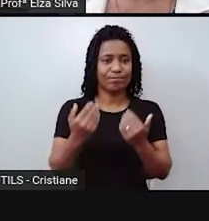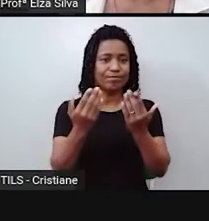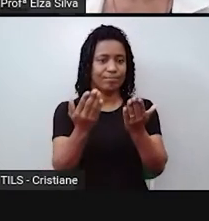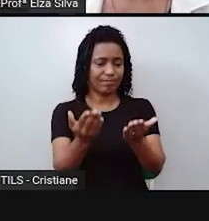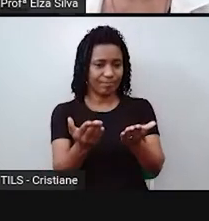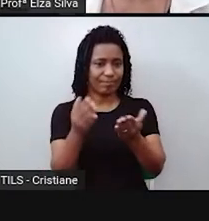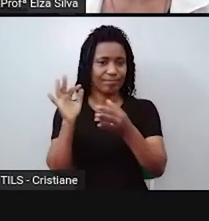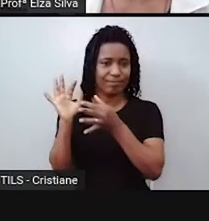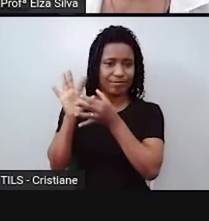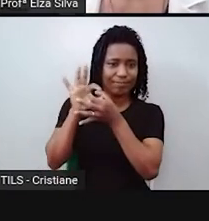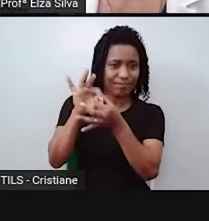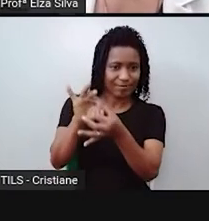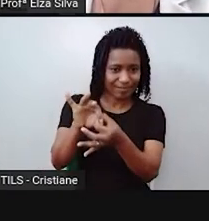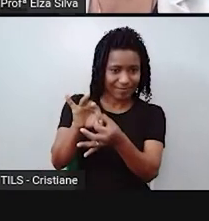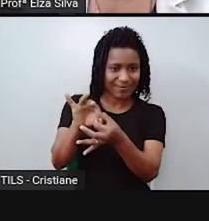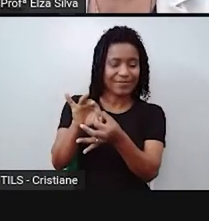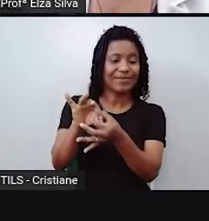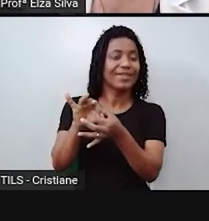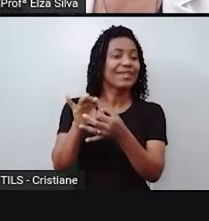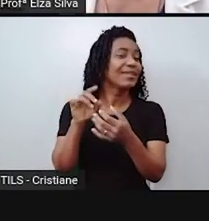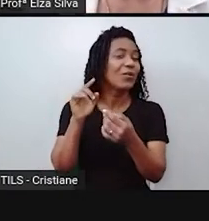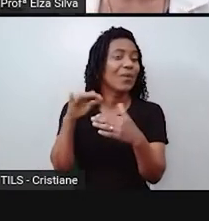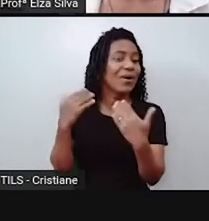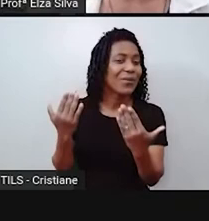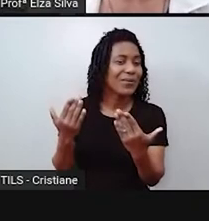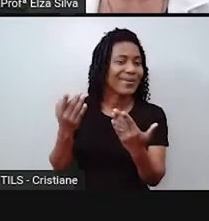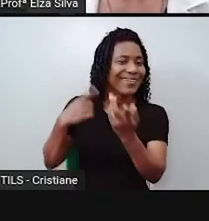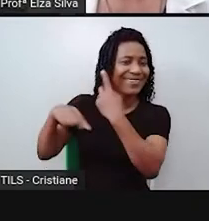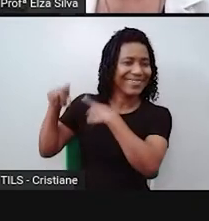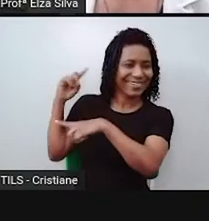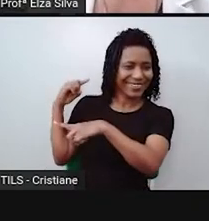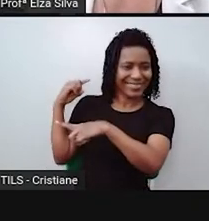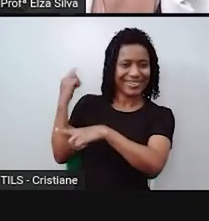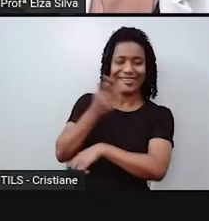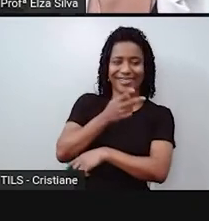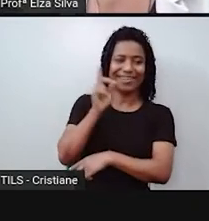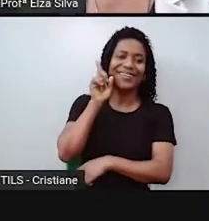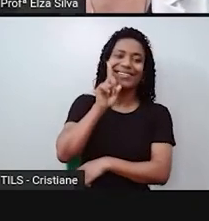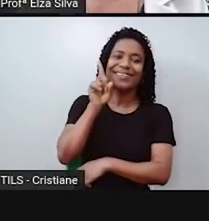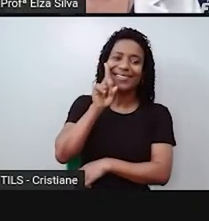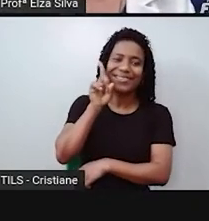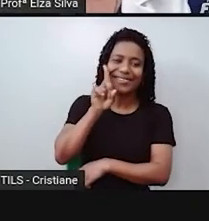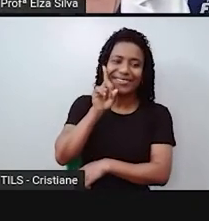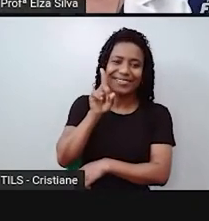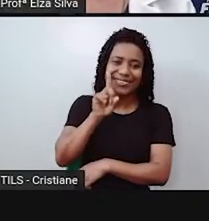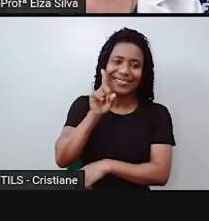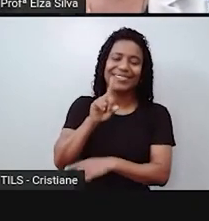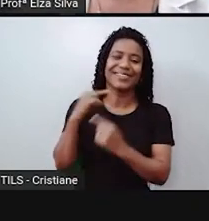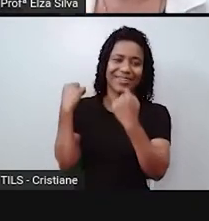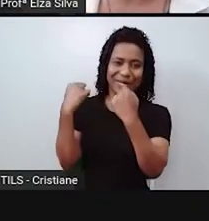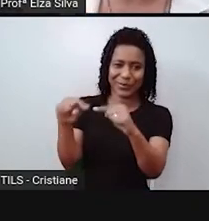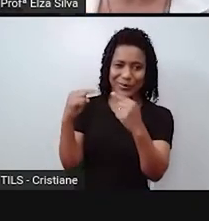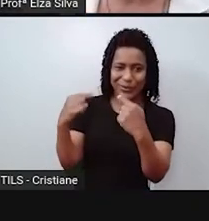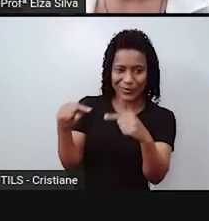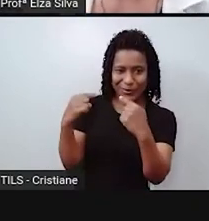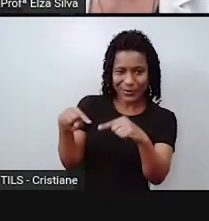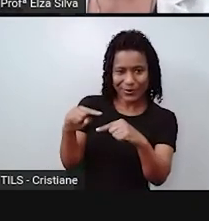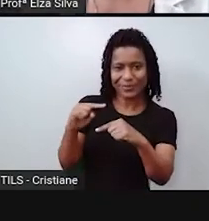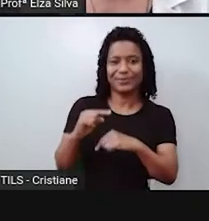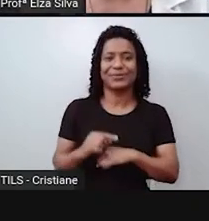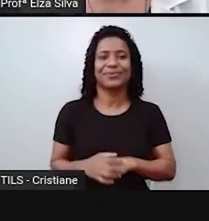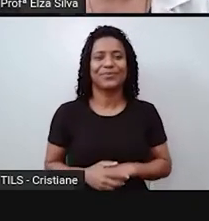contexto dos Estados Unidos, é uma crítica ao governo americano. E neste caso aqui, a gente tem uma crítica,